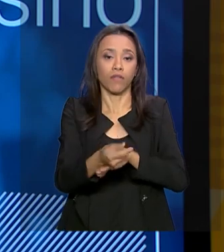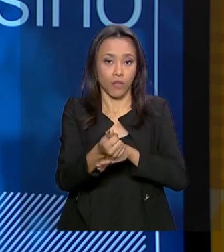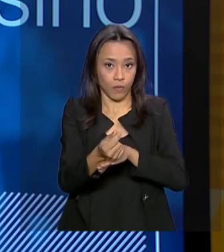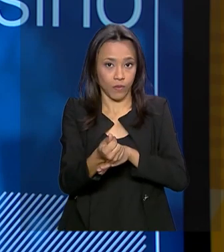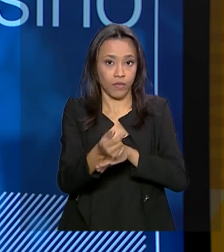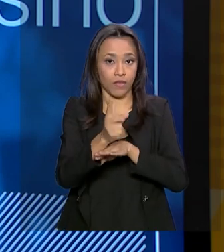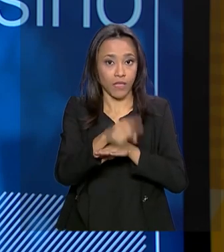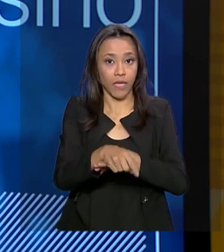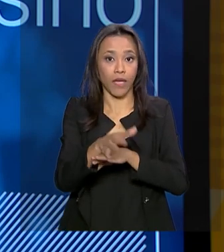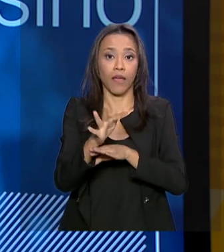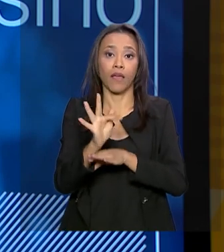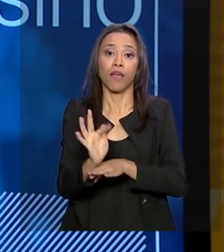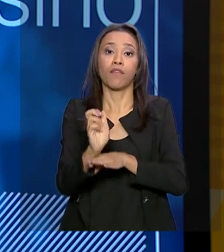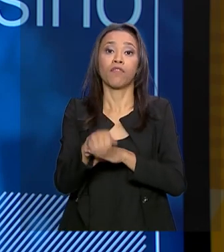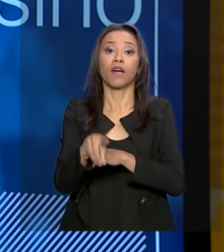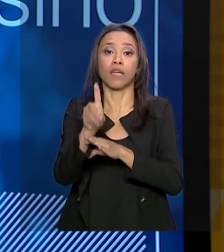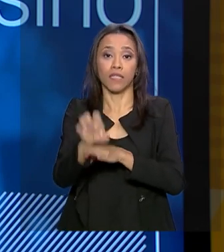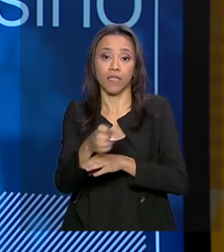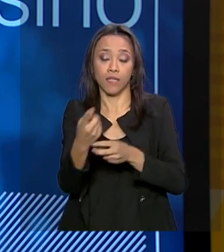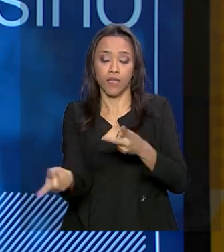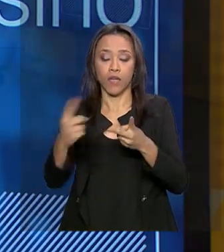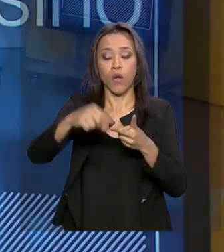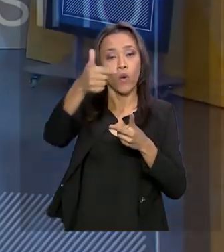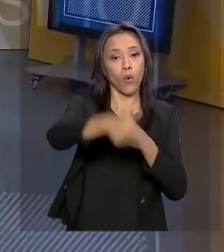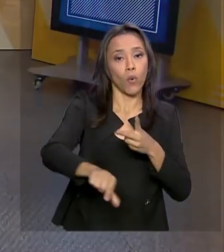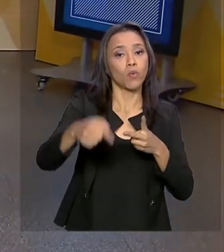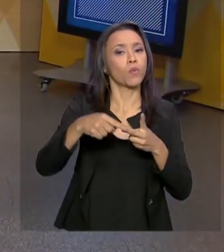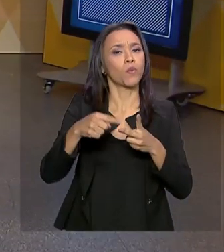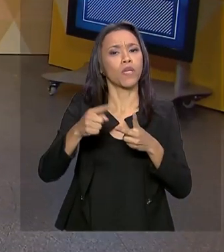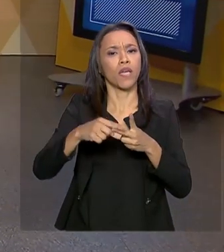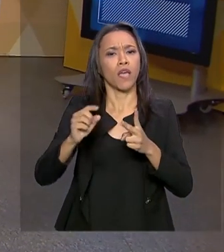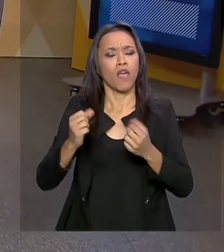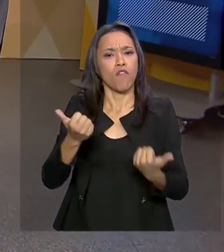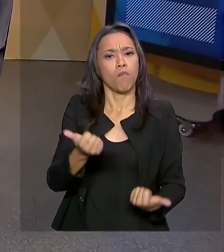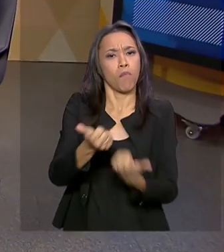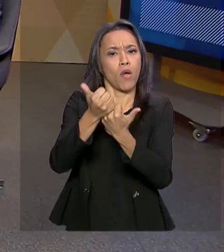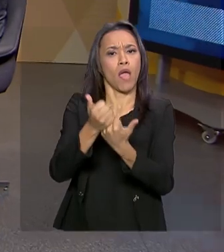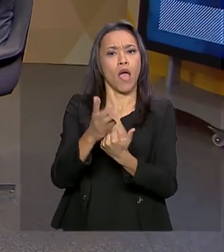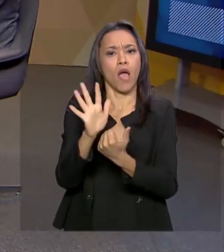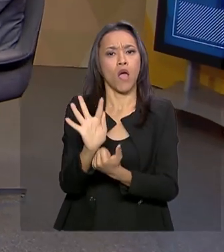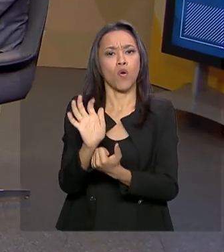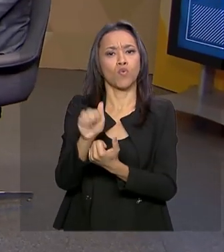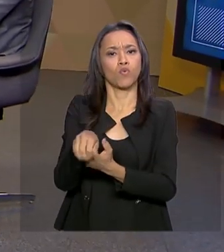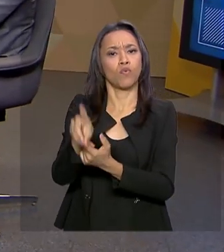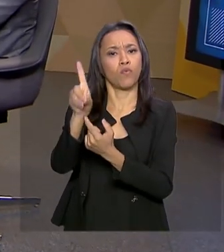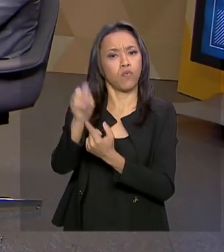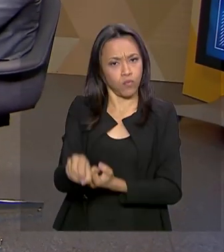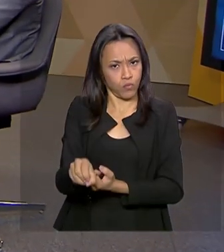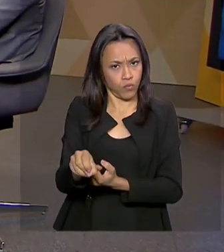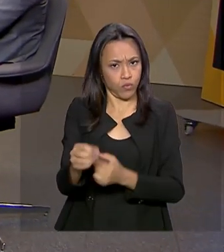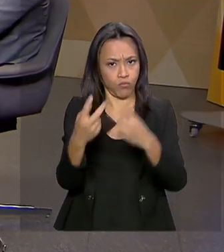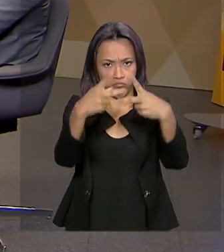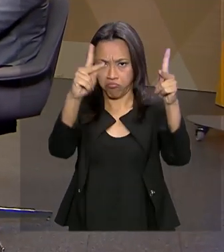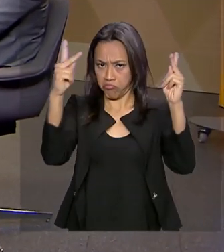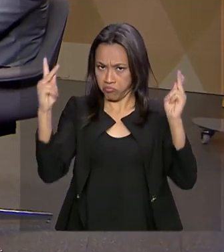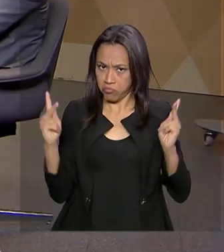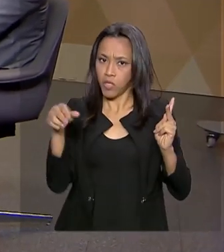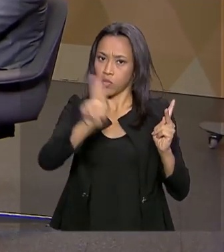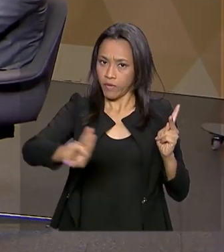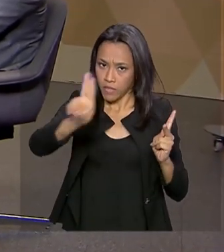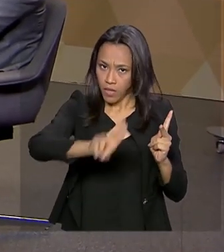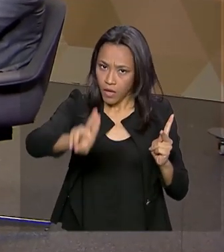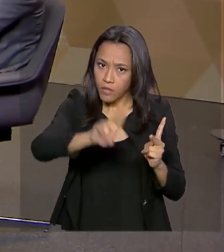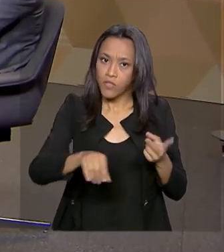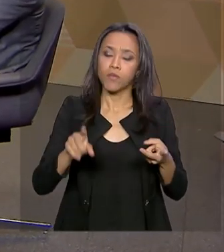que a chama de funding. O segundo é fortalecer os fundos patrimoniais, ou seja, fundos de autonomia financeira das universidades. Então,